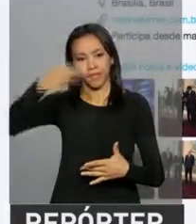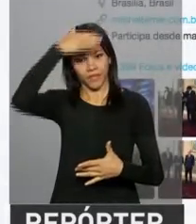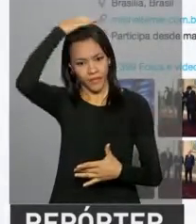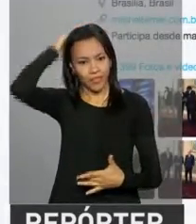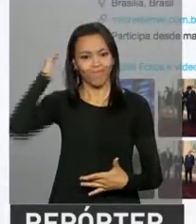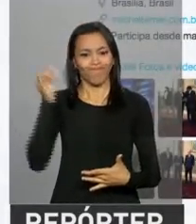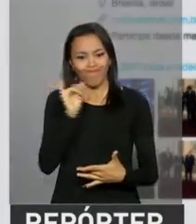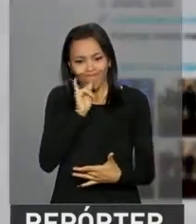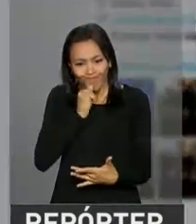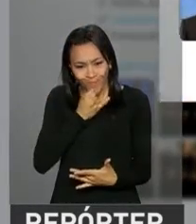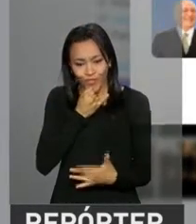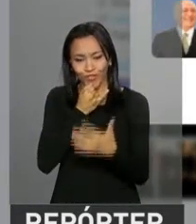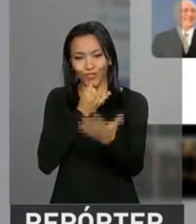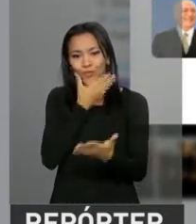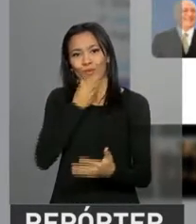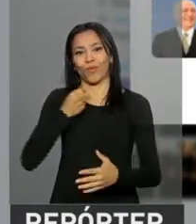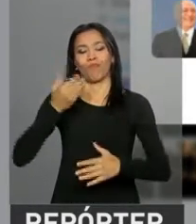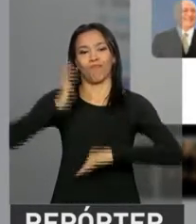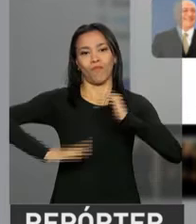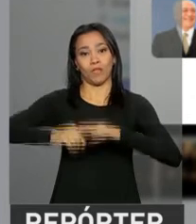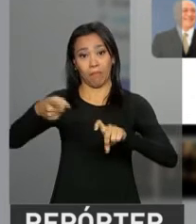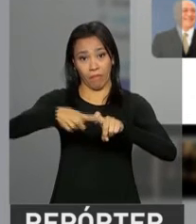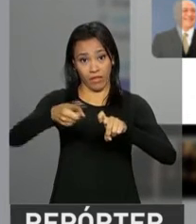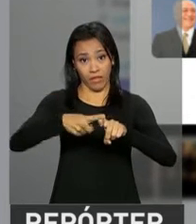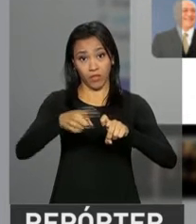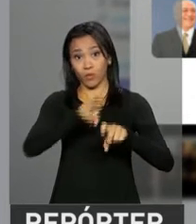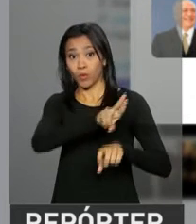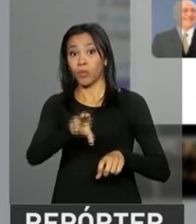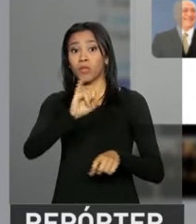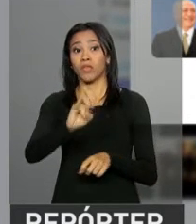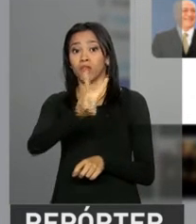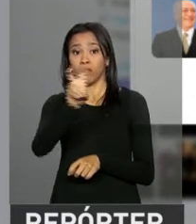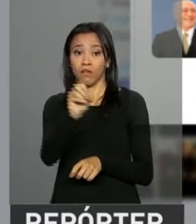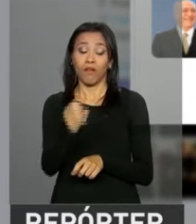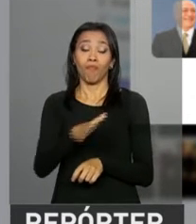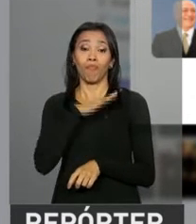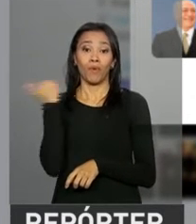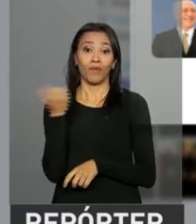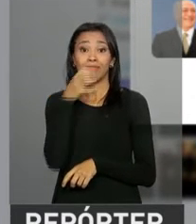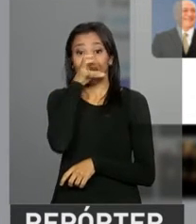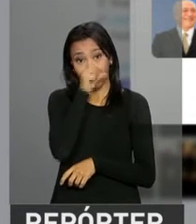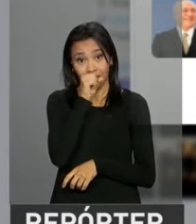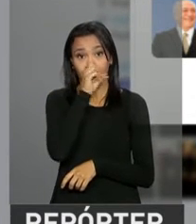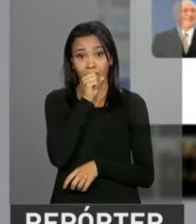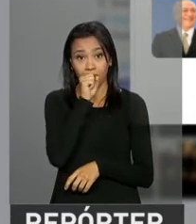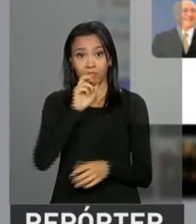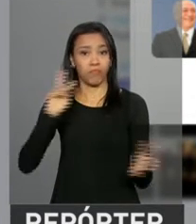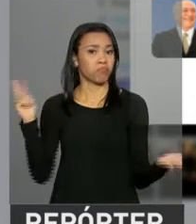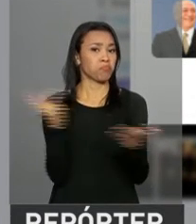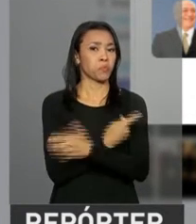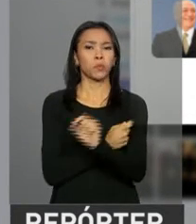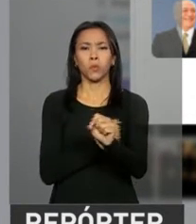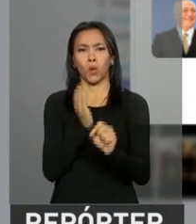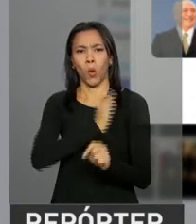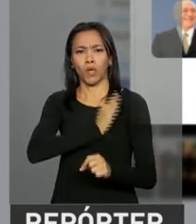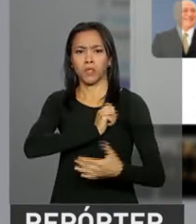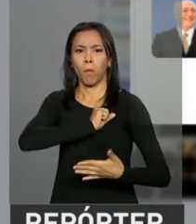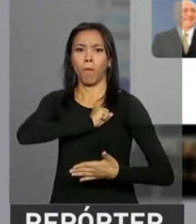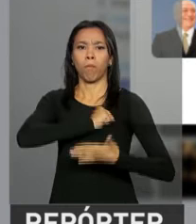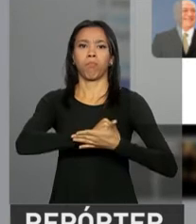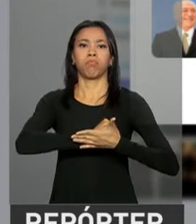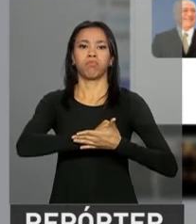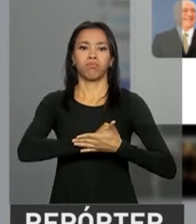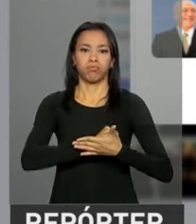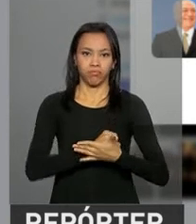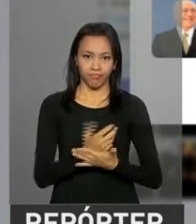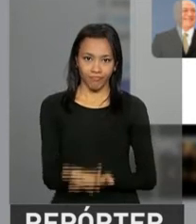a morte do cirurgião plástico brasileiro Ivo Pitangui, que morreu no sábado aí, depois sofreram uma parada cardíaca no Rio de Janeiro